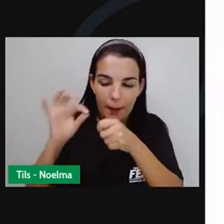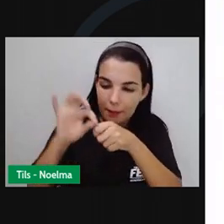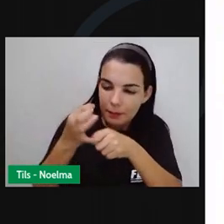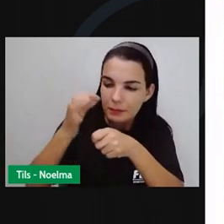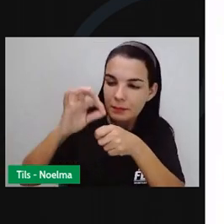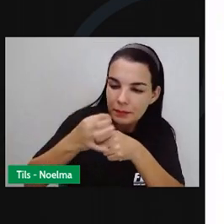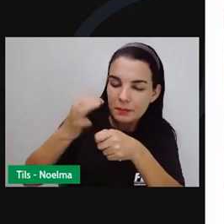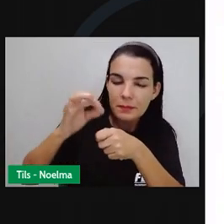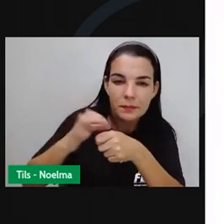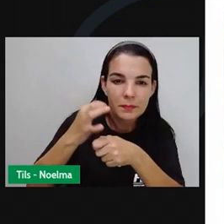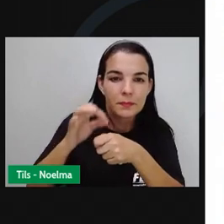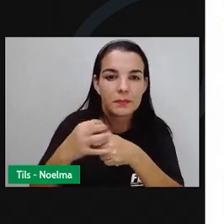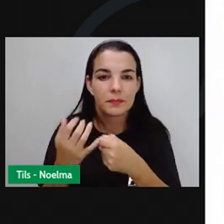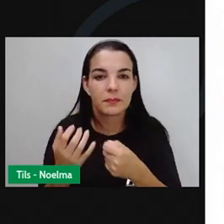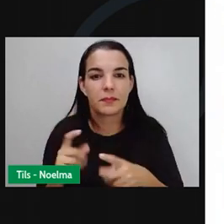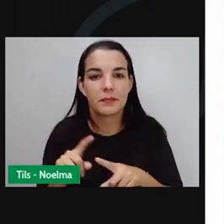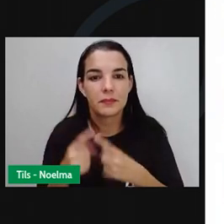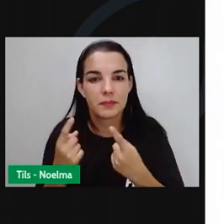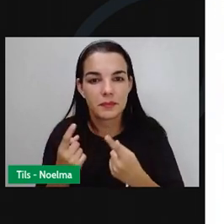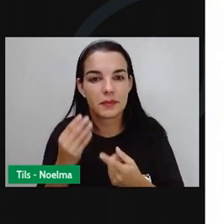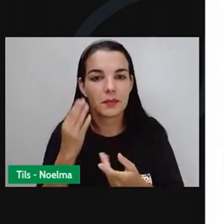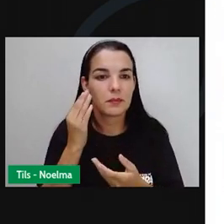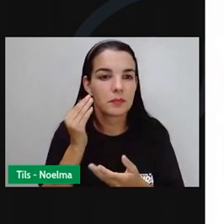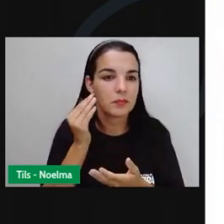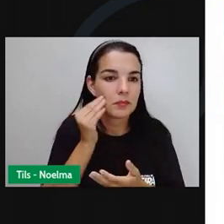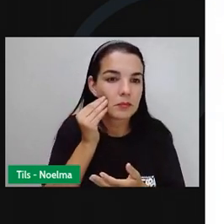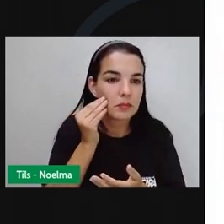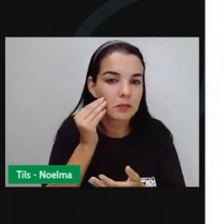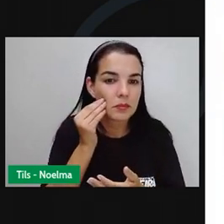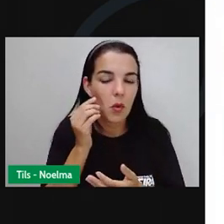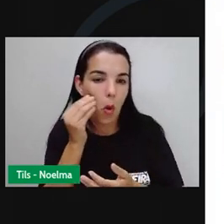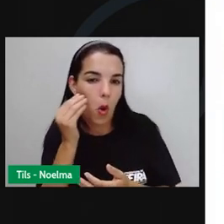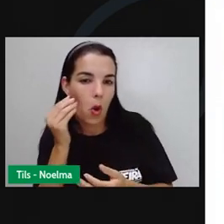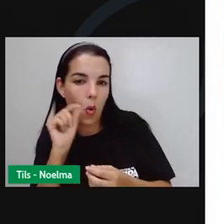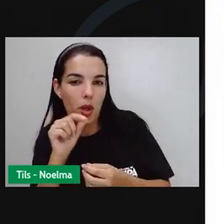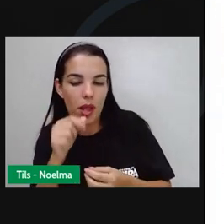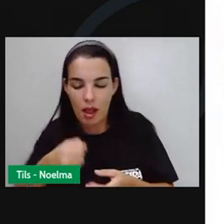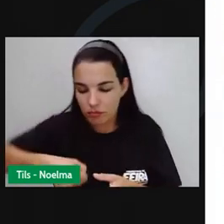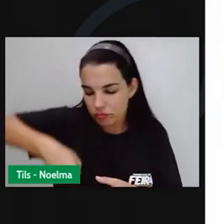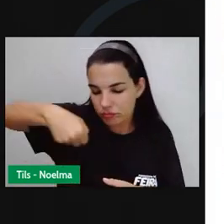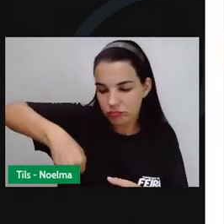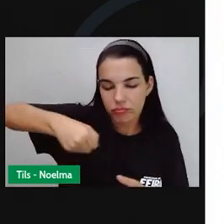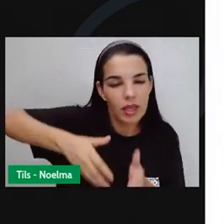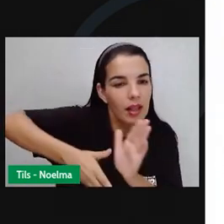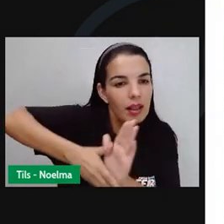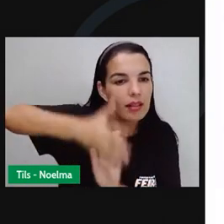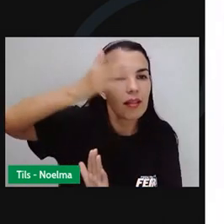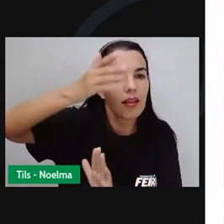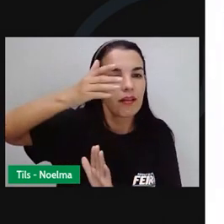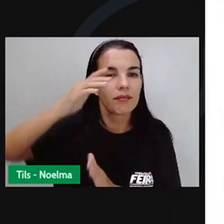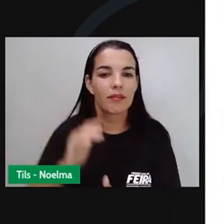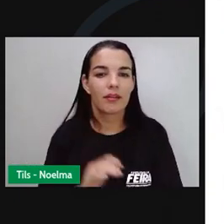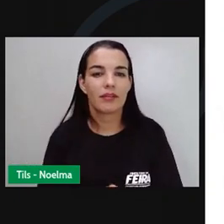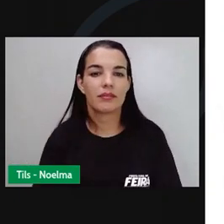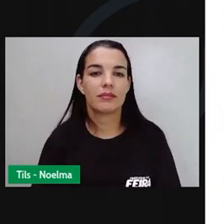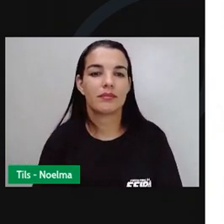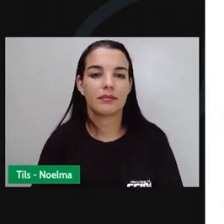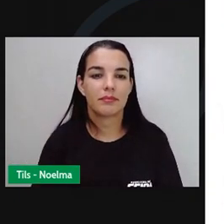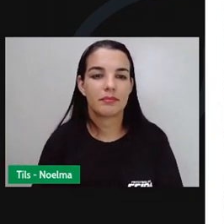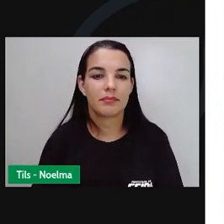né? Então, você pode ver o que era essa experiência, o que você levava, o que você leva, né, quando você vai mudar